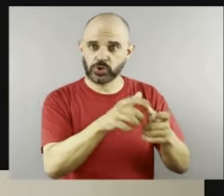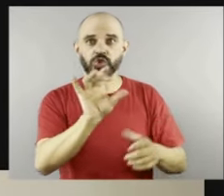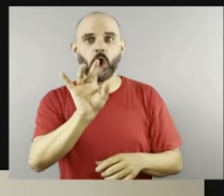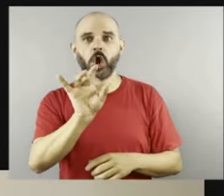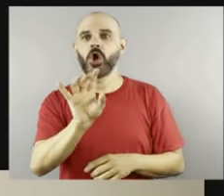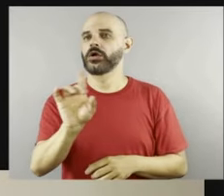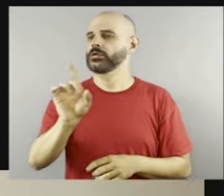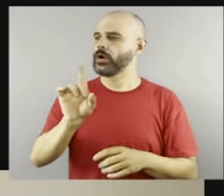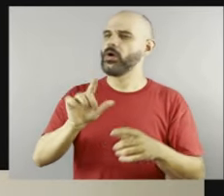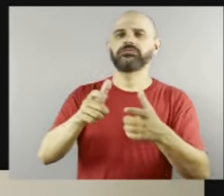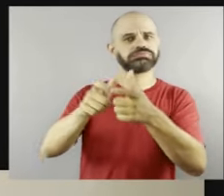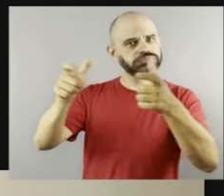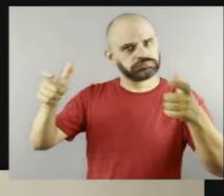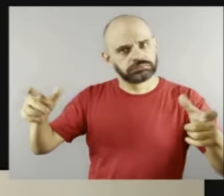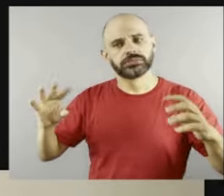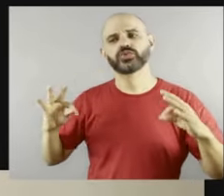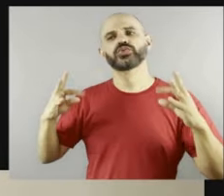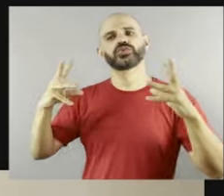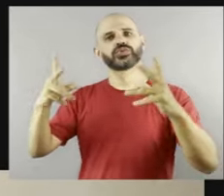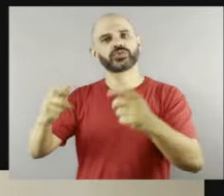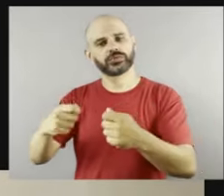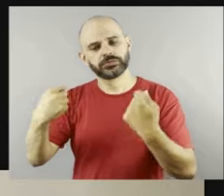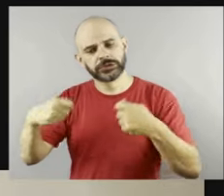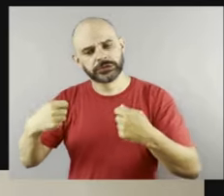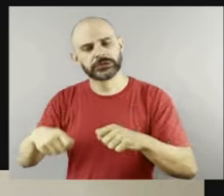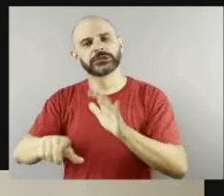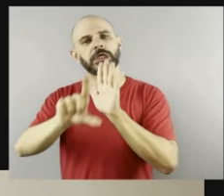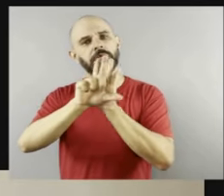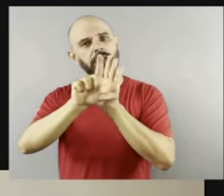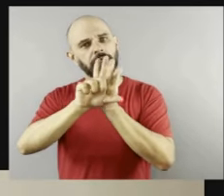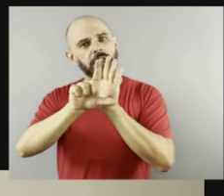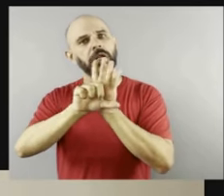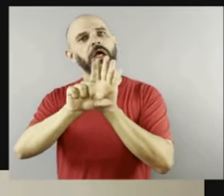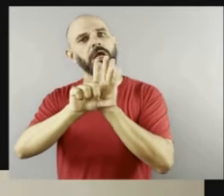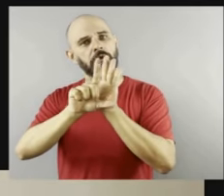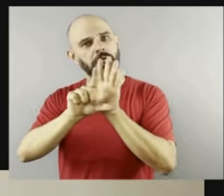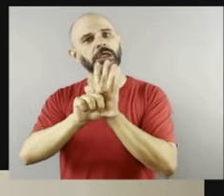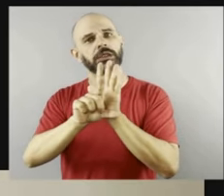as leis oportunizam, projetos como esse,